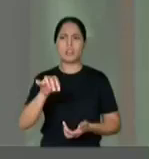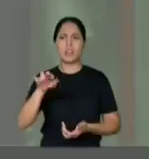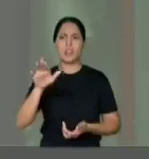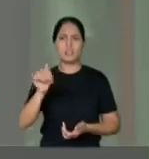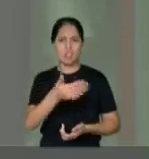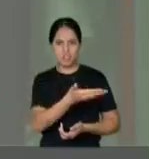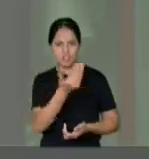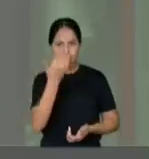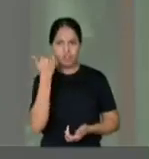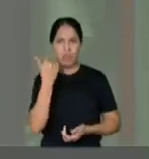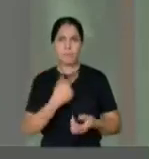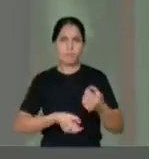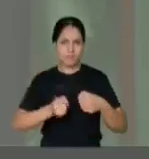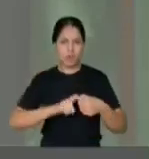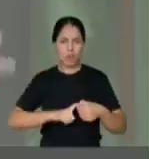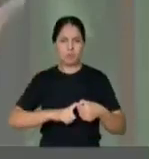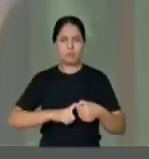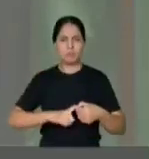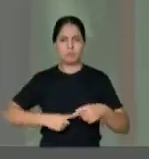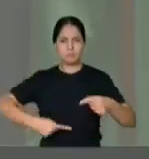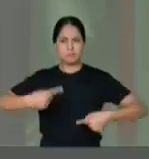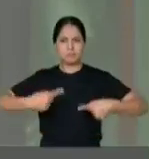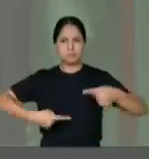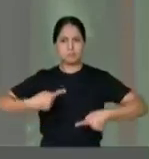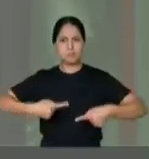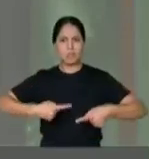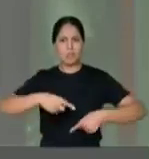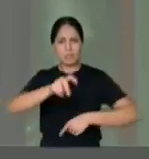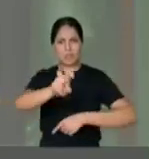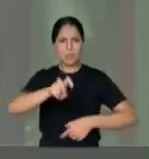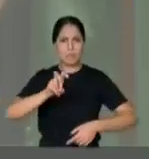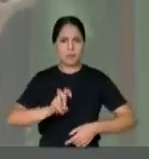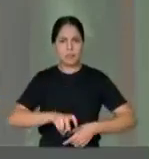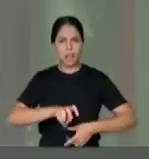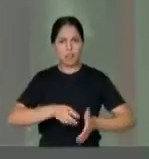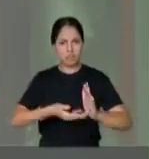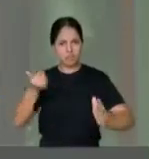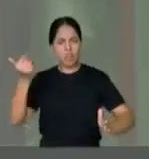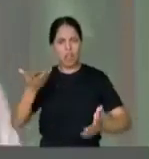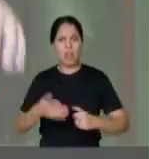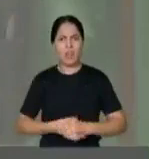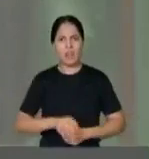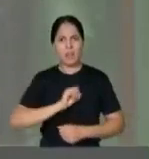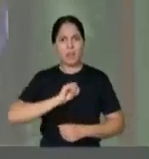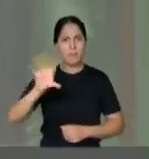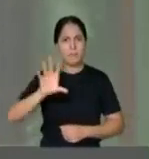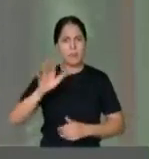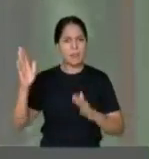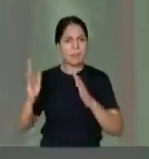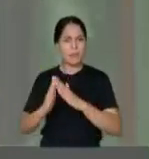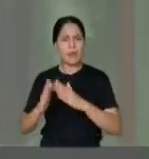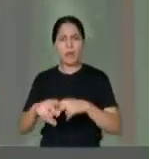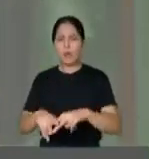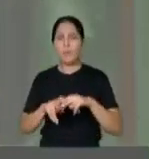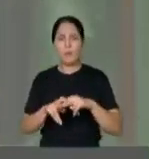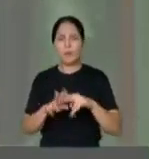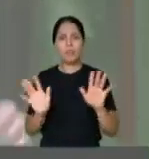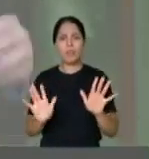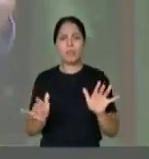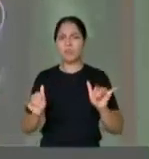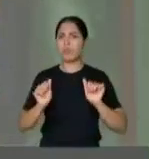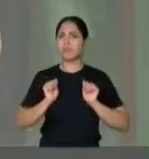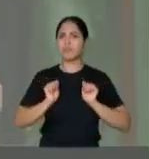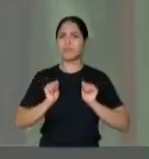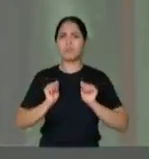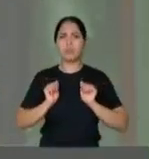Chama essa gente de volta, caça o mandato deles, manda para casa porque perderam a parcialidade,